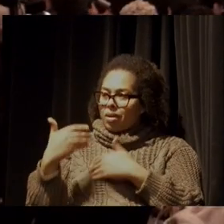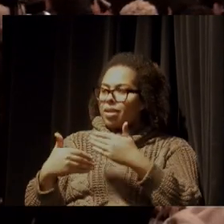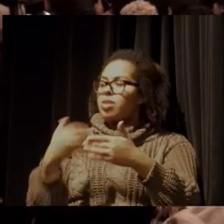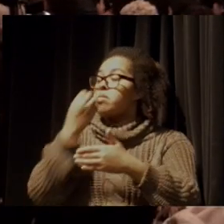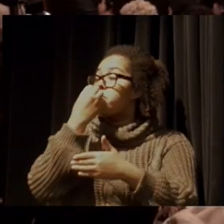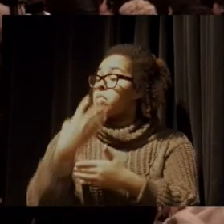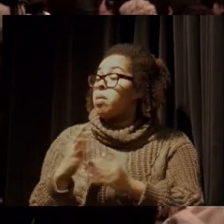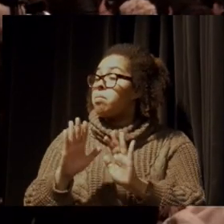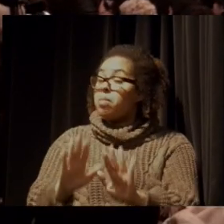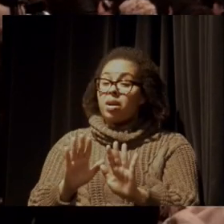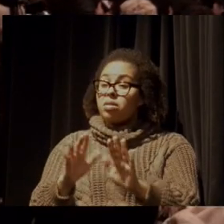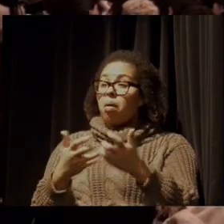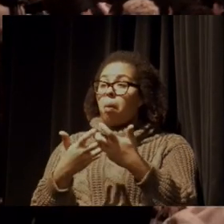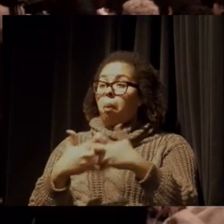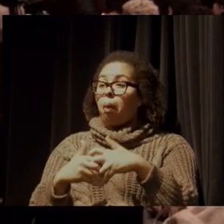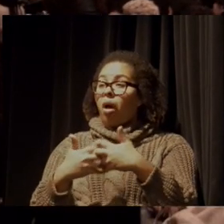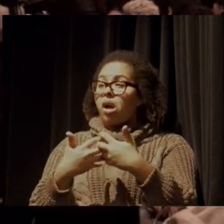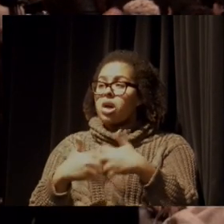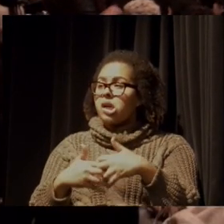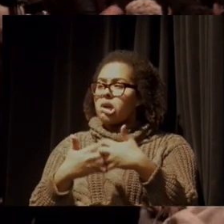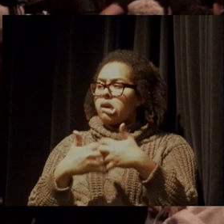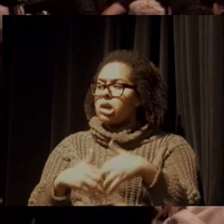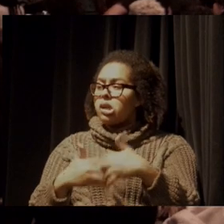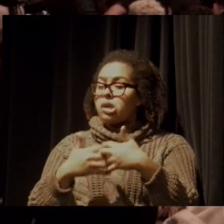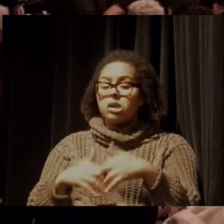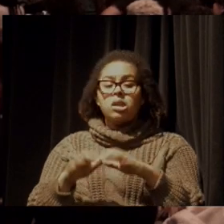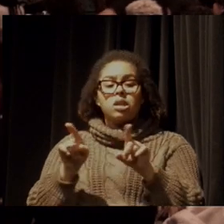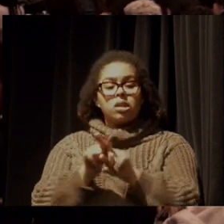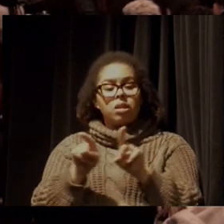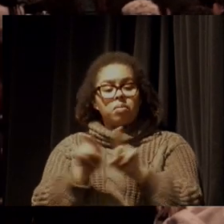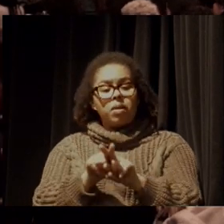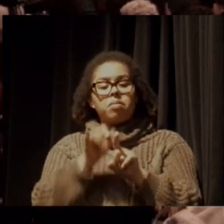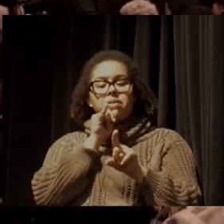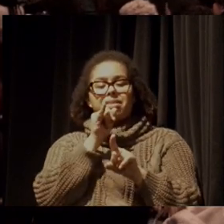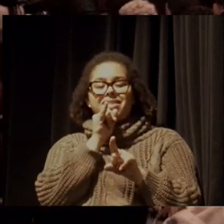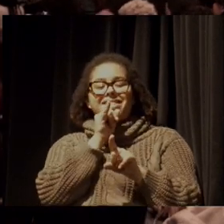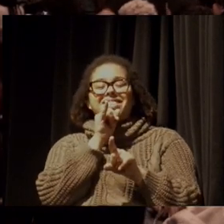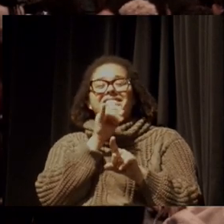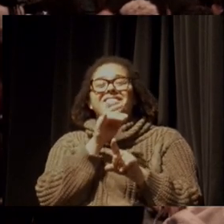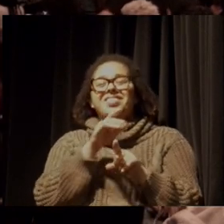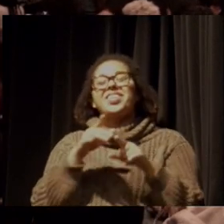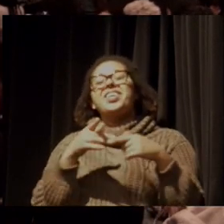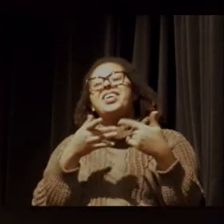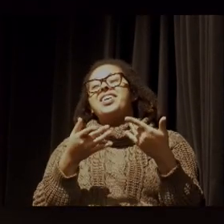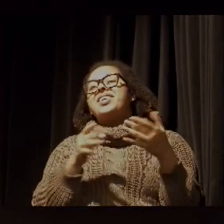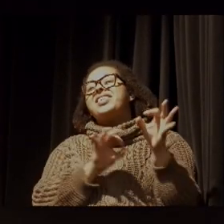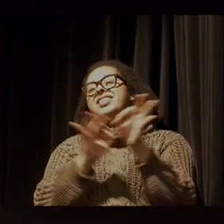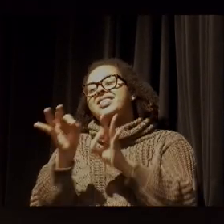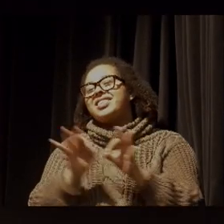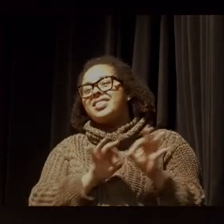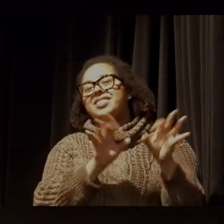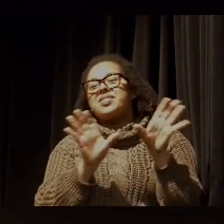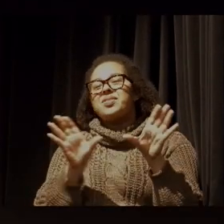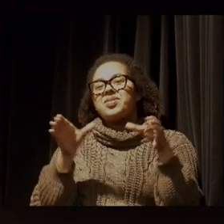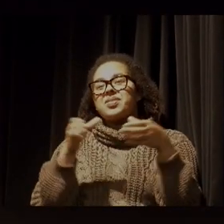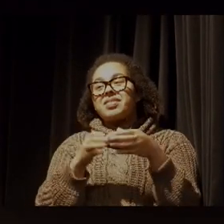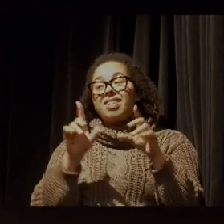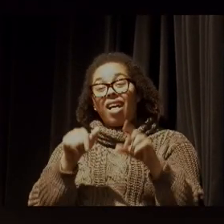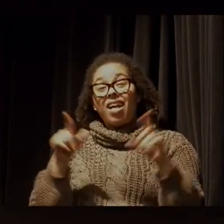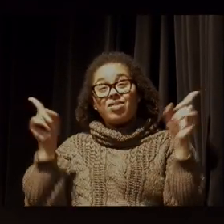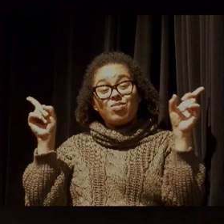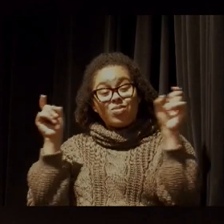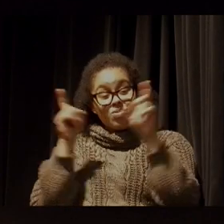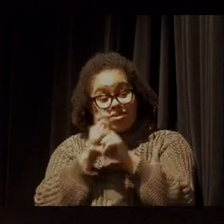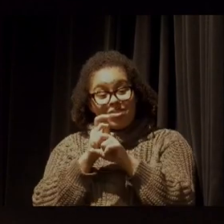Mas nada disso funciona. E mesmo o processo de mobilização do coletivo, ele é muito difícil.